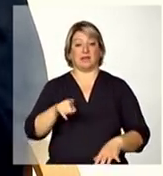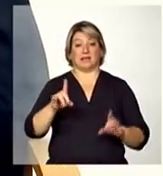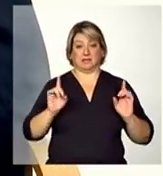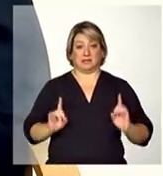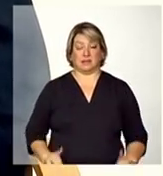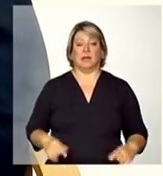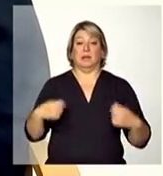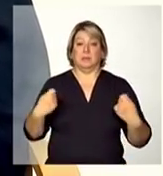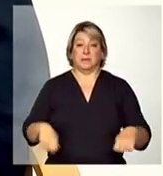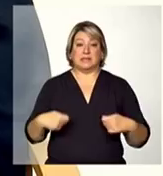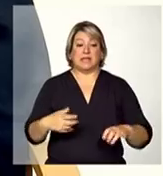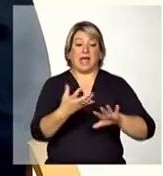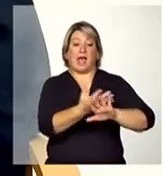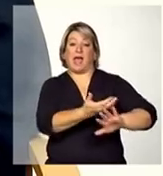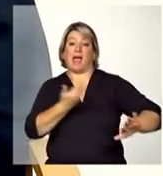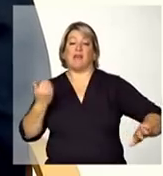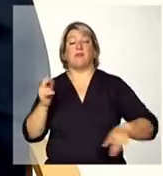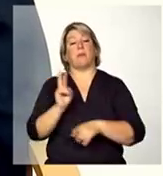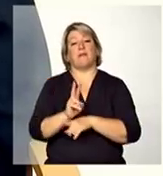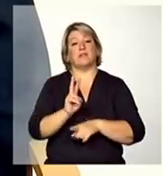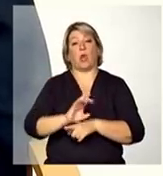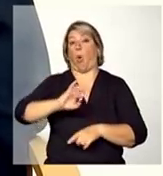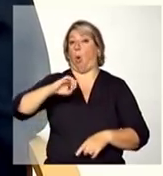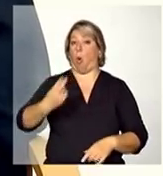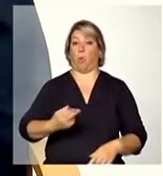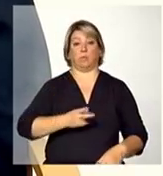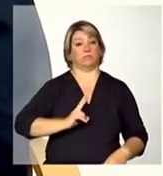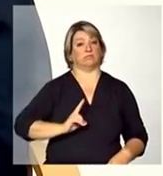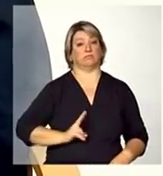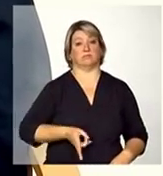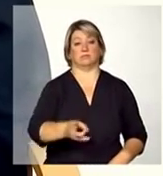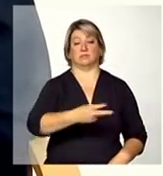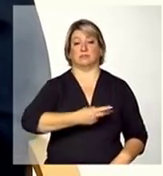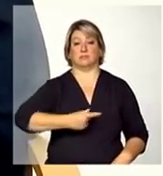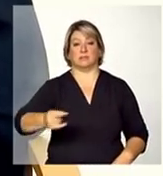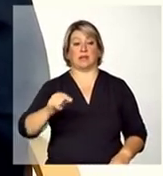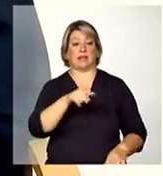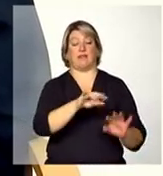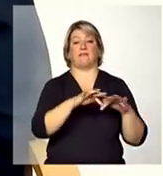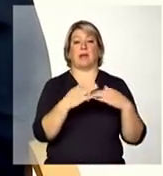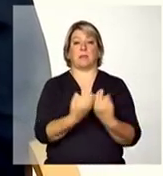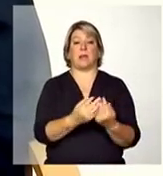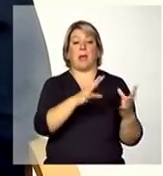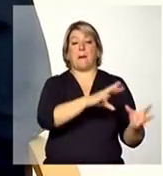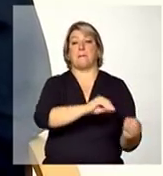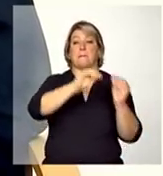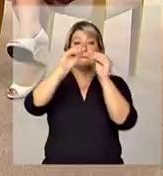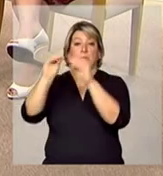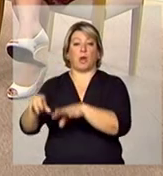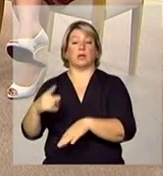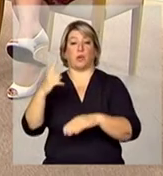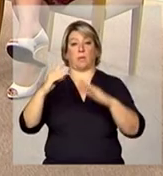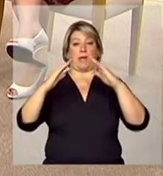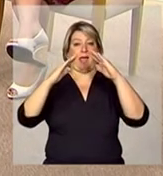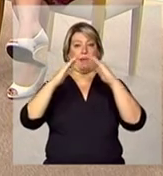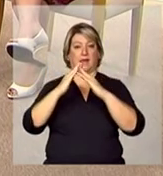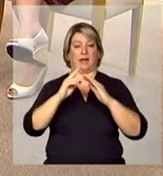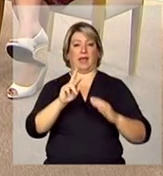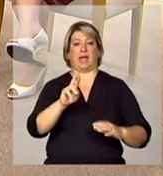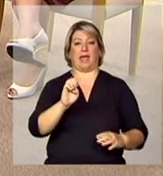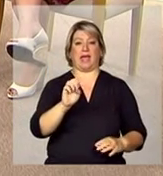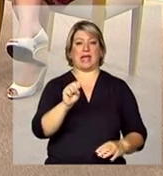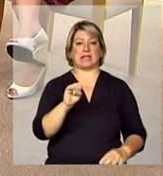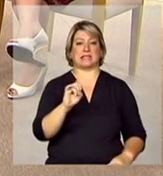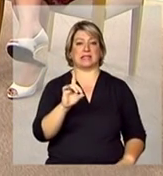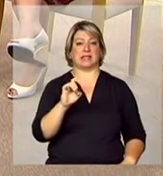de afastamento provisório ou permanente mesmo dessa família e ser colocada numa residência inclusiva. Hoje nós